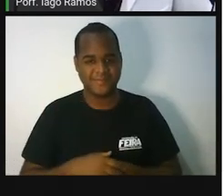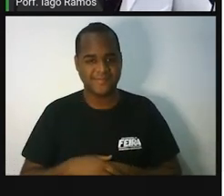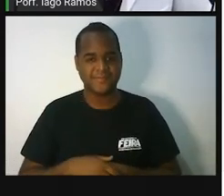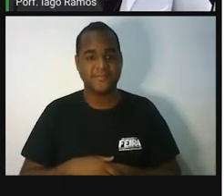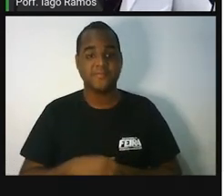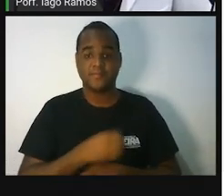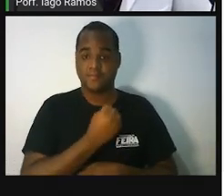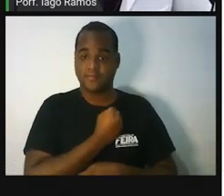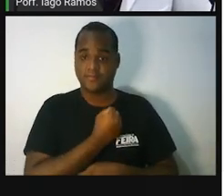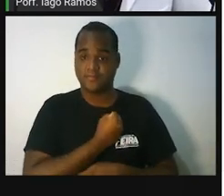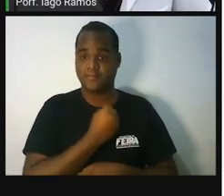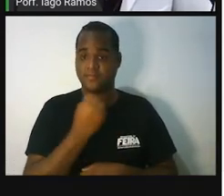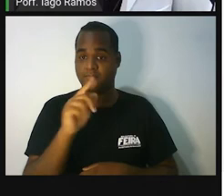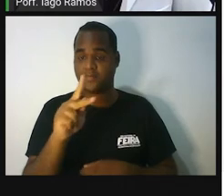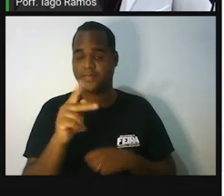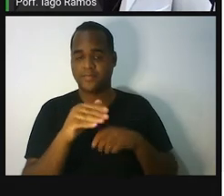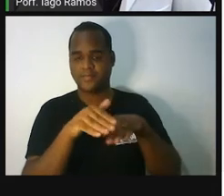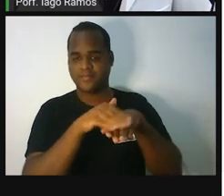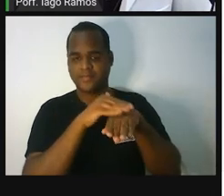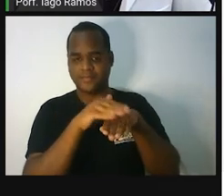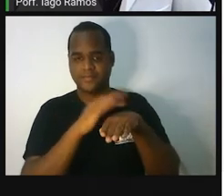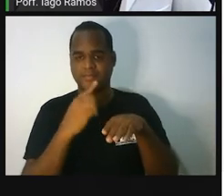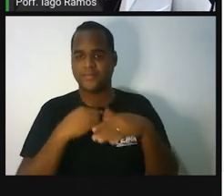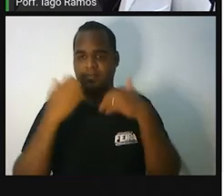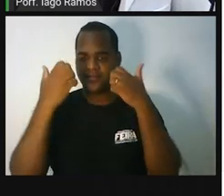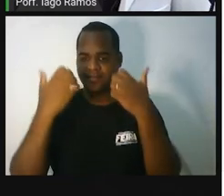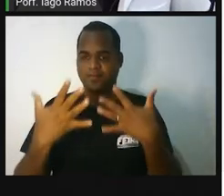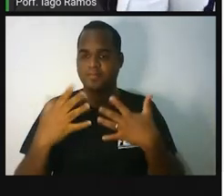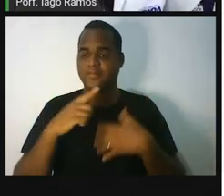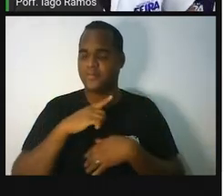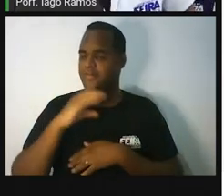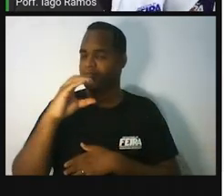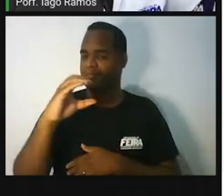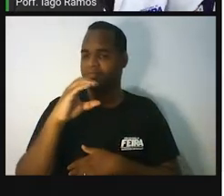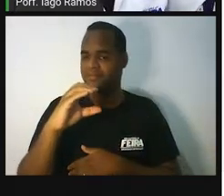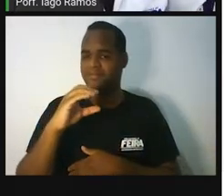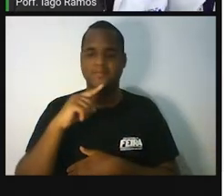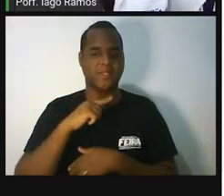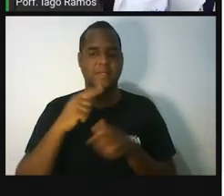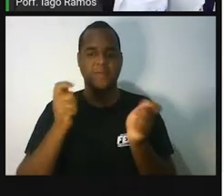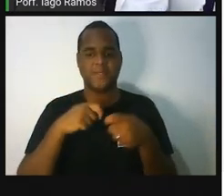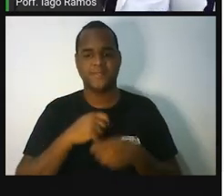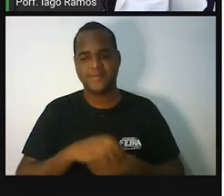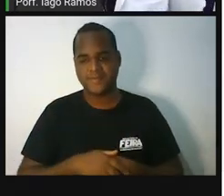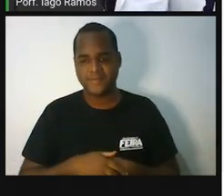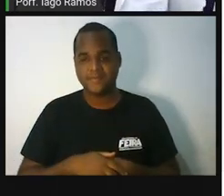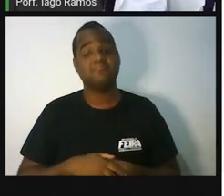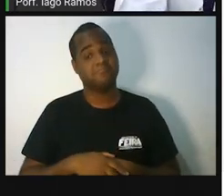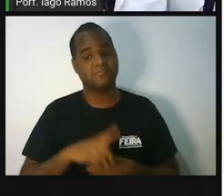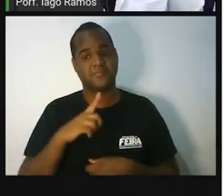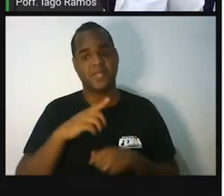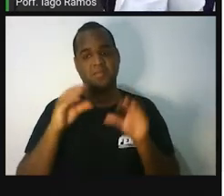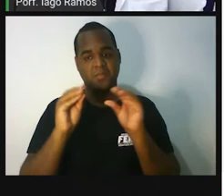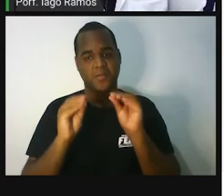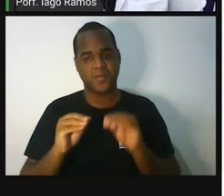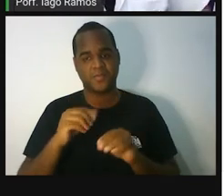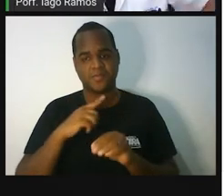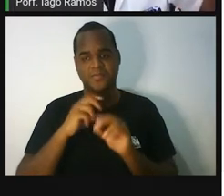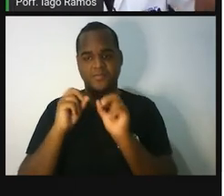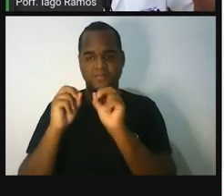O número do calçado, vamos representar por C. Certo? Botei um C ali em cima.